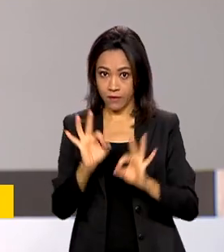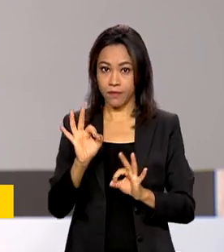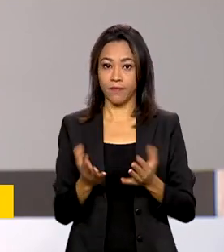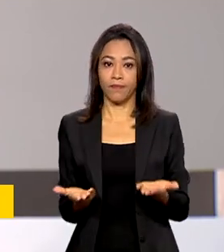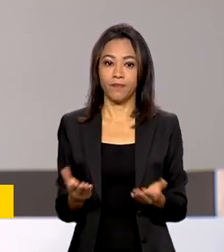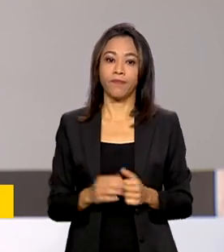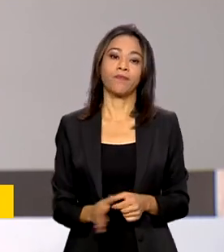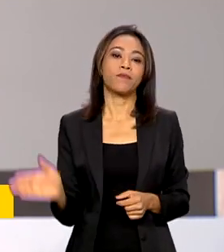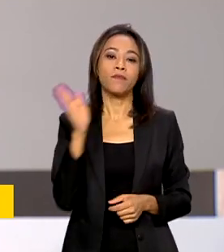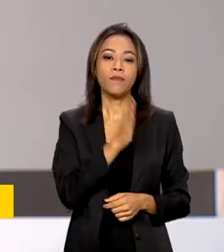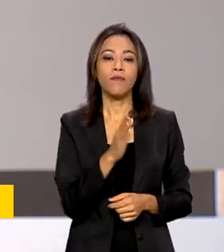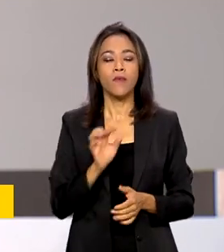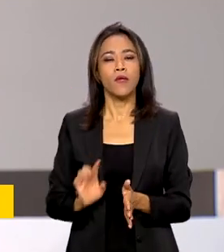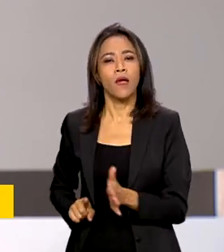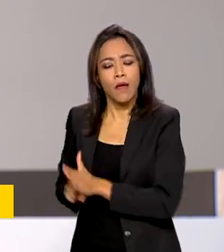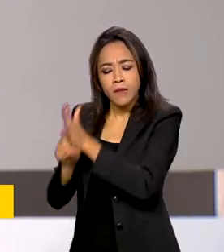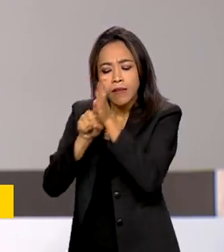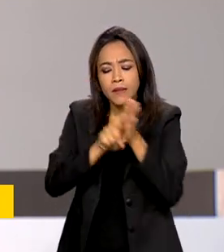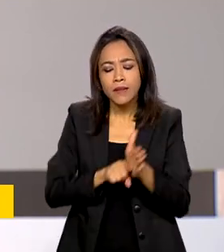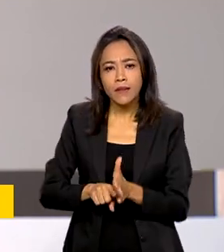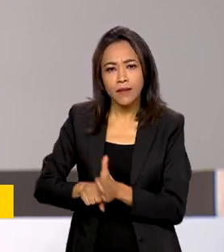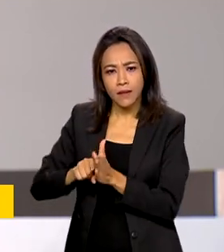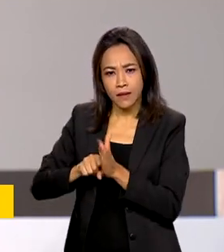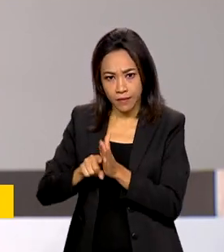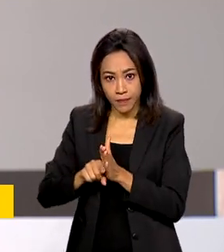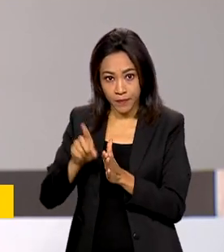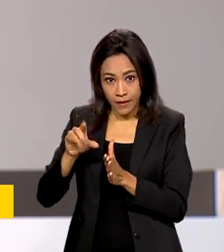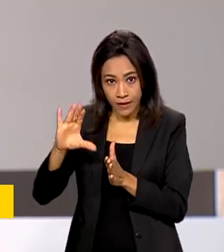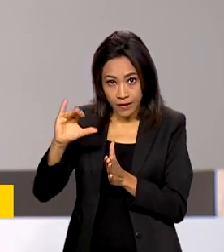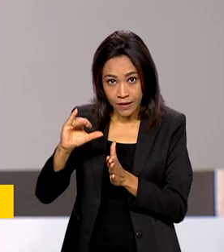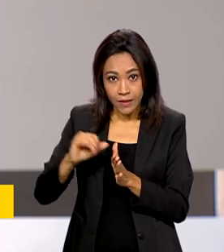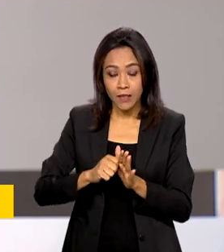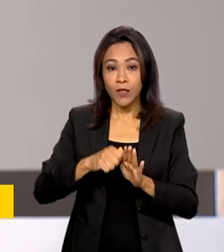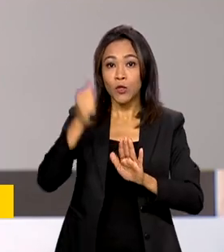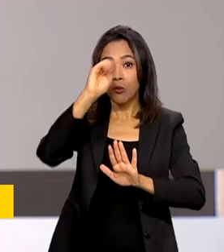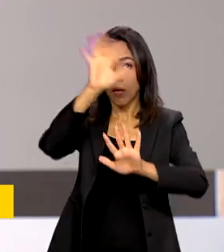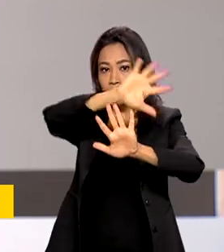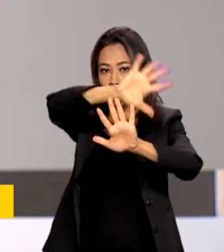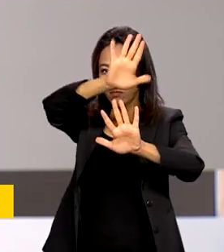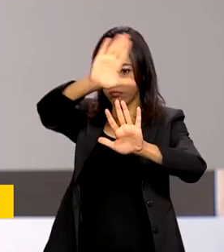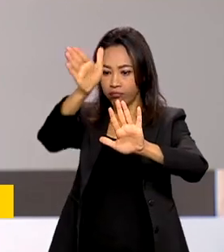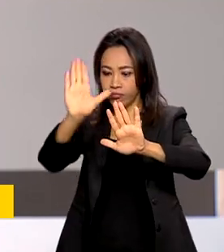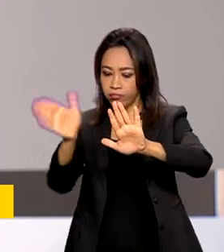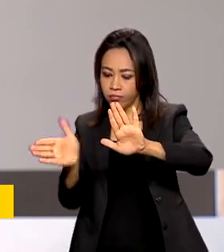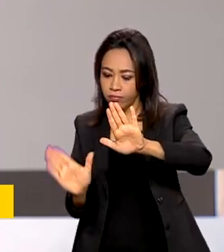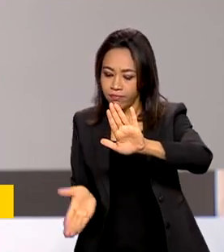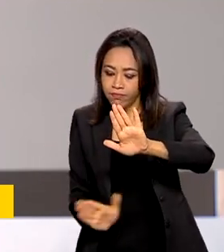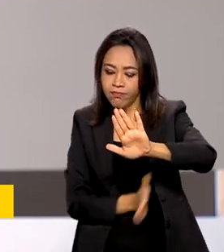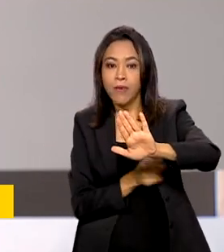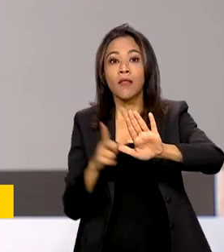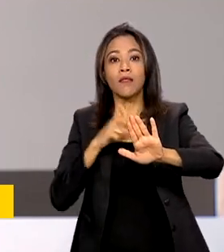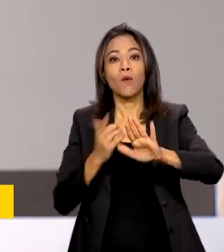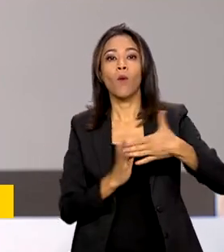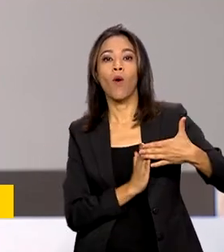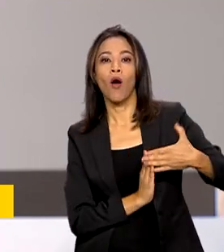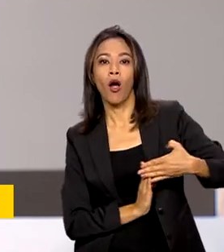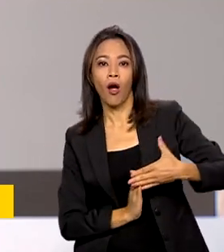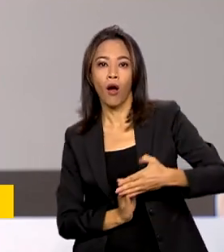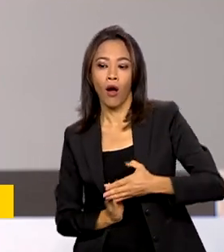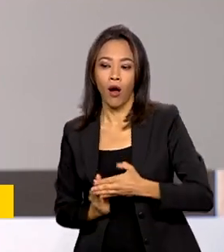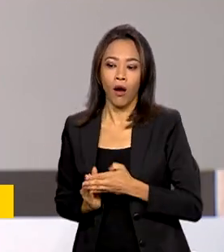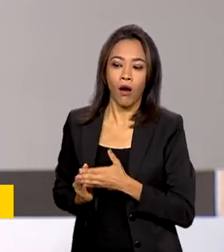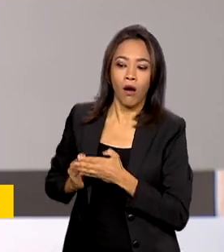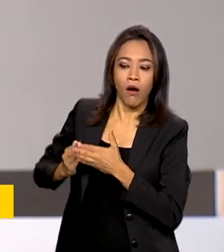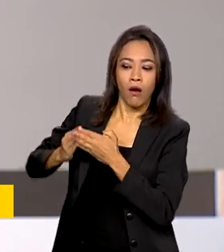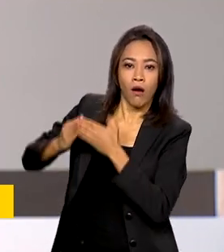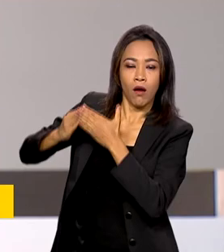A pesquisa científica na costa brasileira ganhou mais um reforço. Entrou em operação o navio Solon Simoura, que